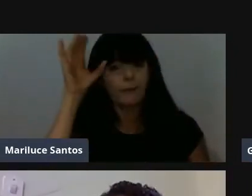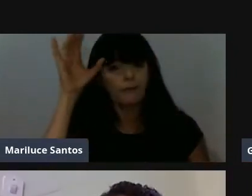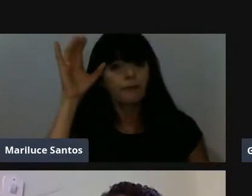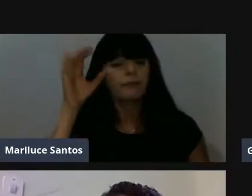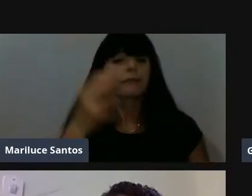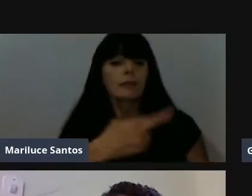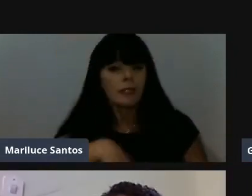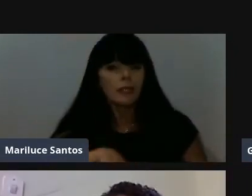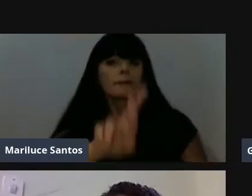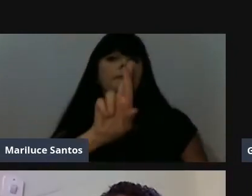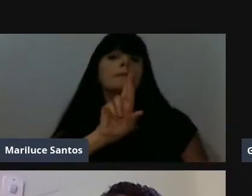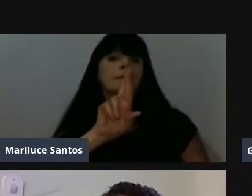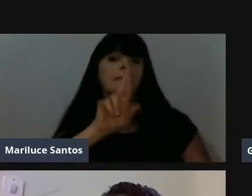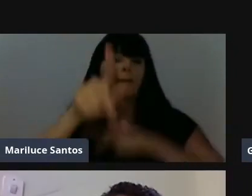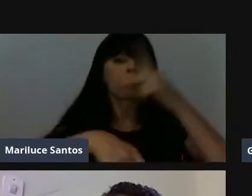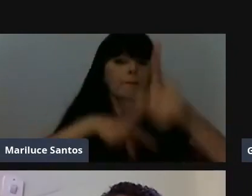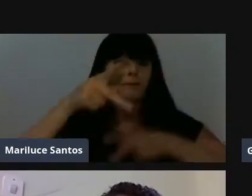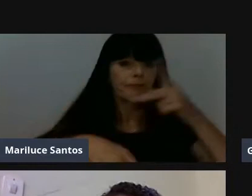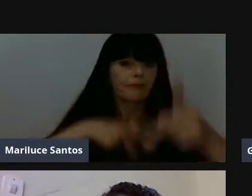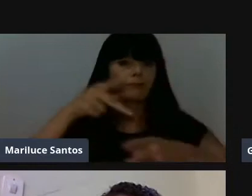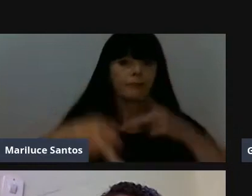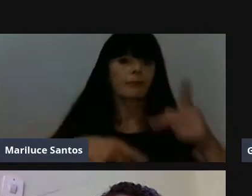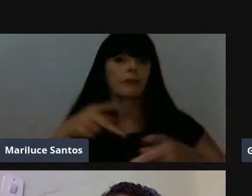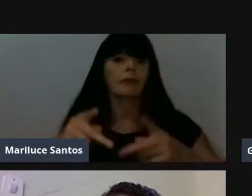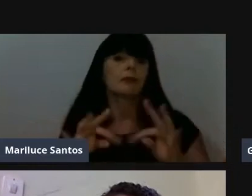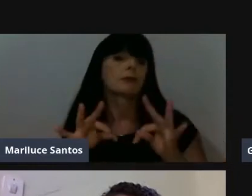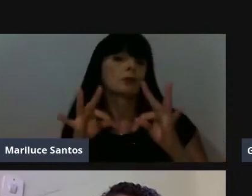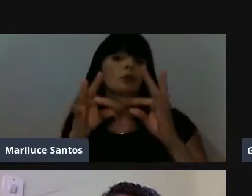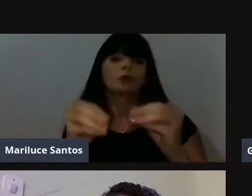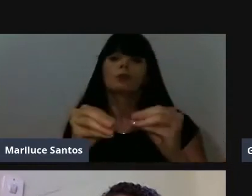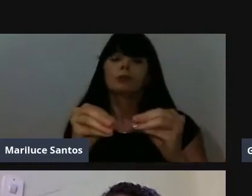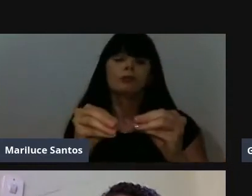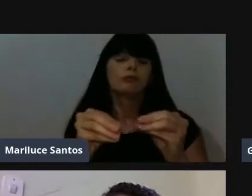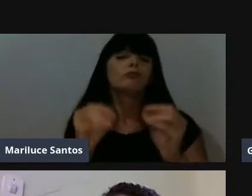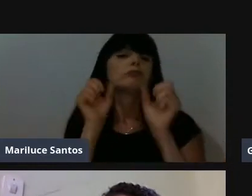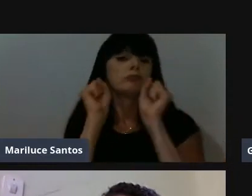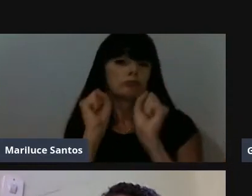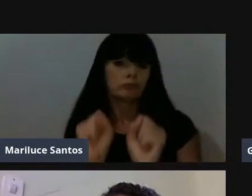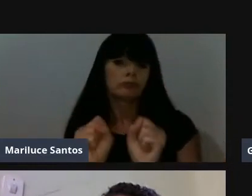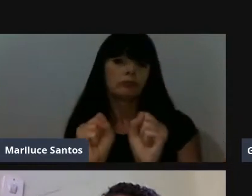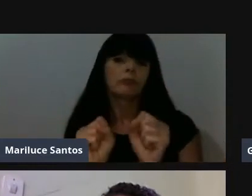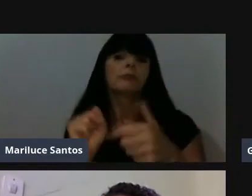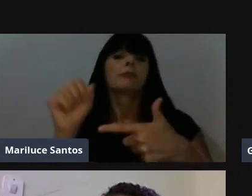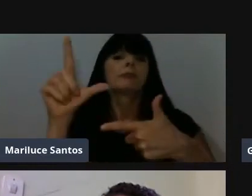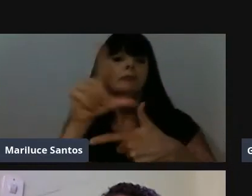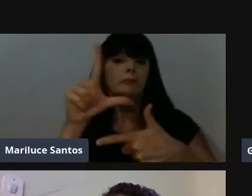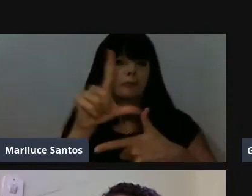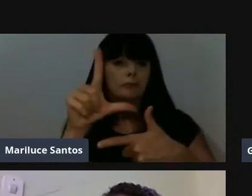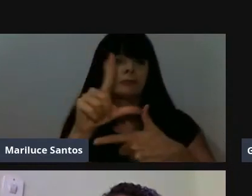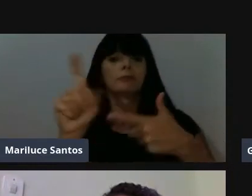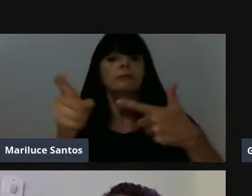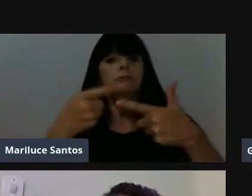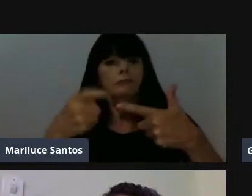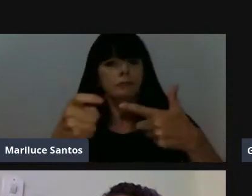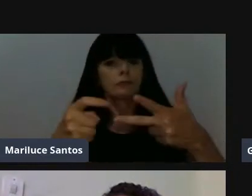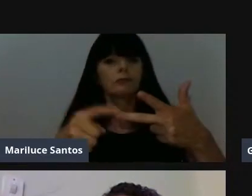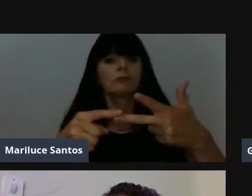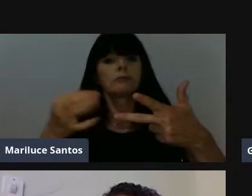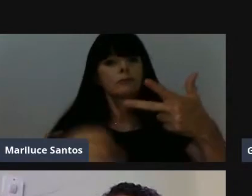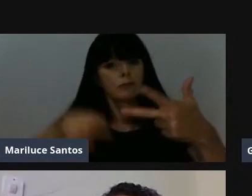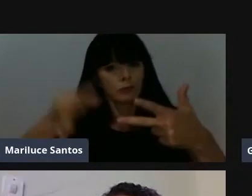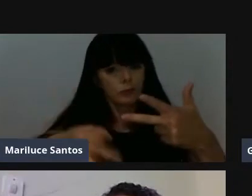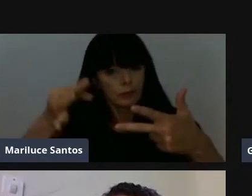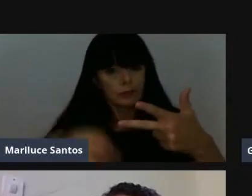povo, de fato, em todas as esferas de poder, tanto o legislativo, né? Quanto no executivo, também na